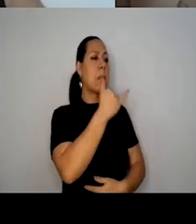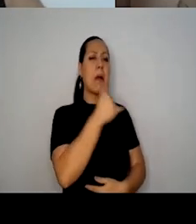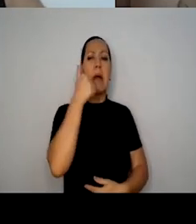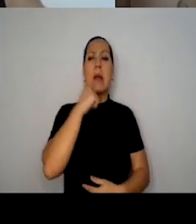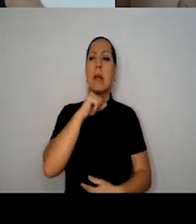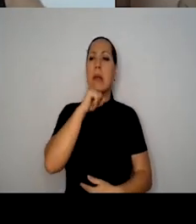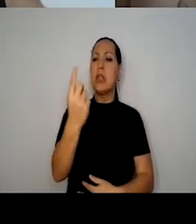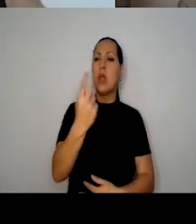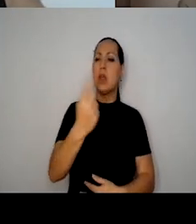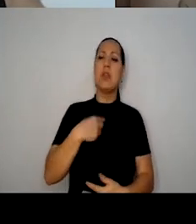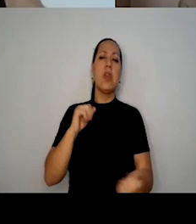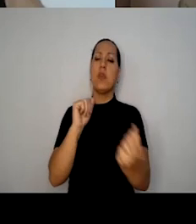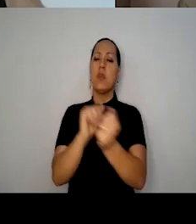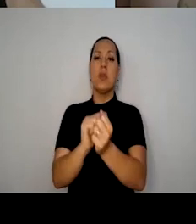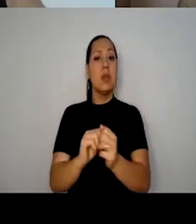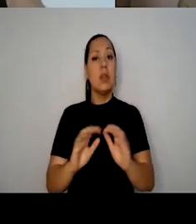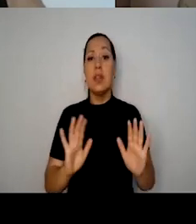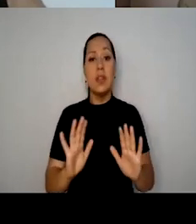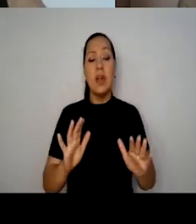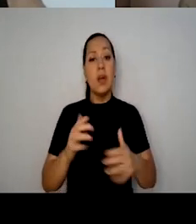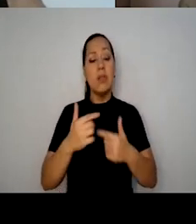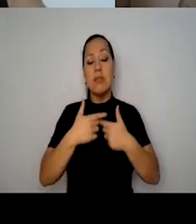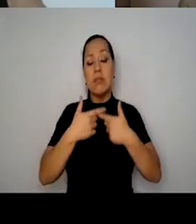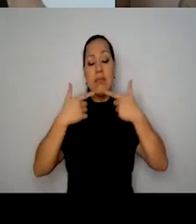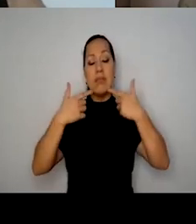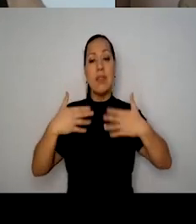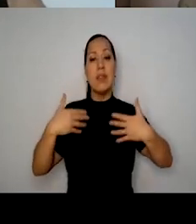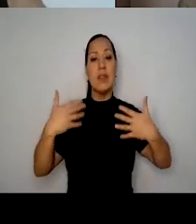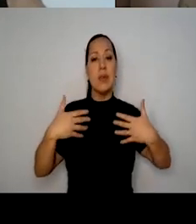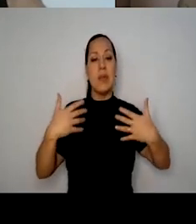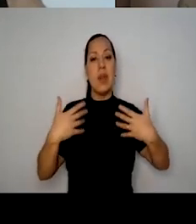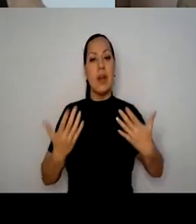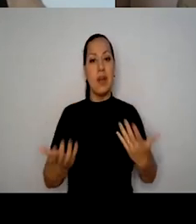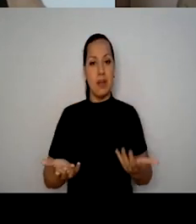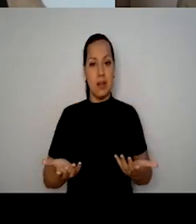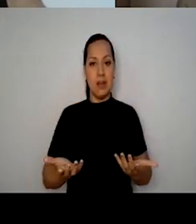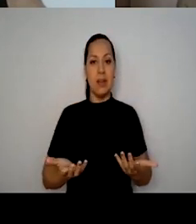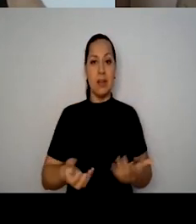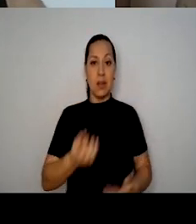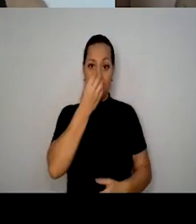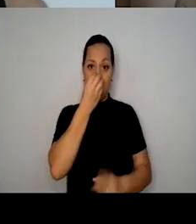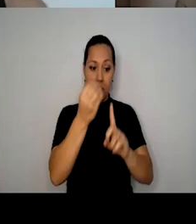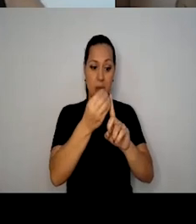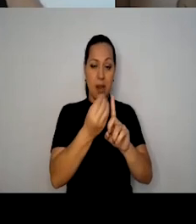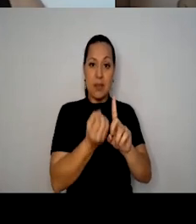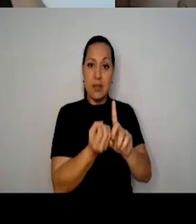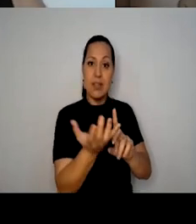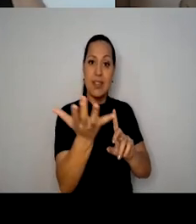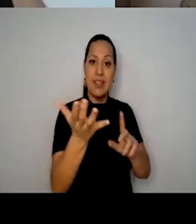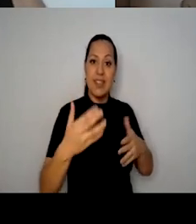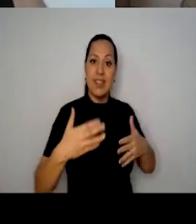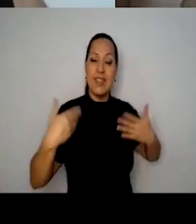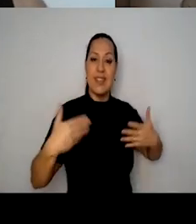Entendeu? É para isso que a gente existe, que palhaço existe, que